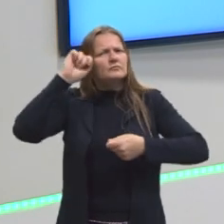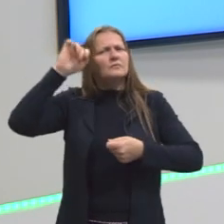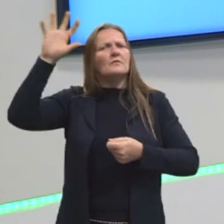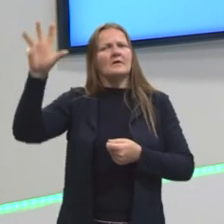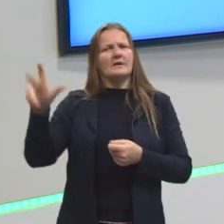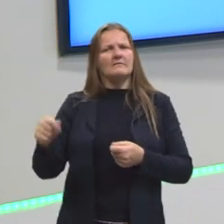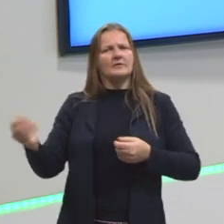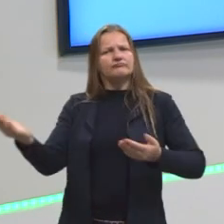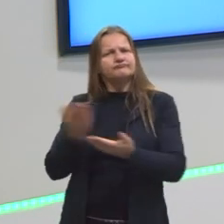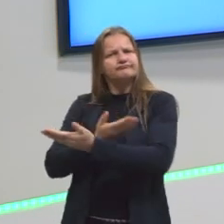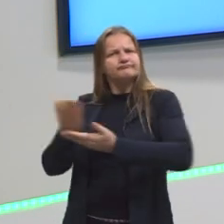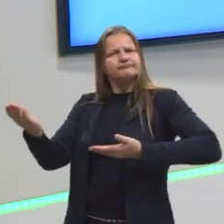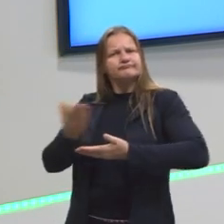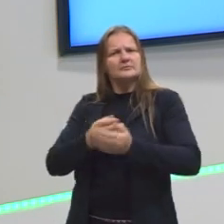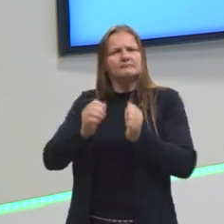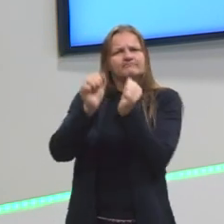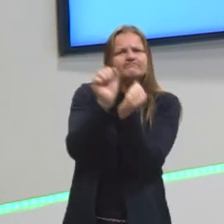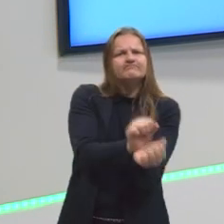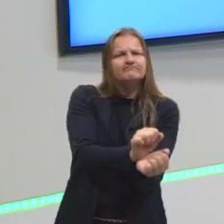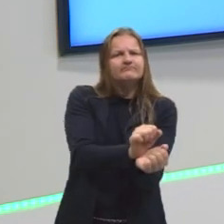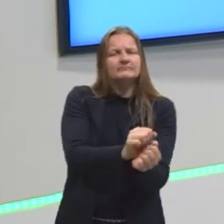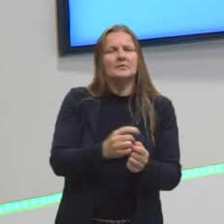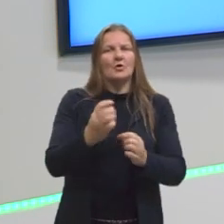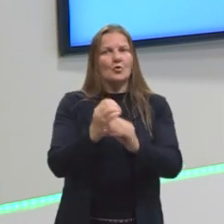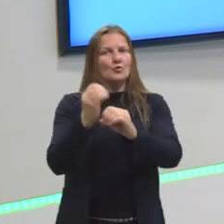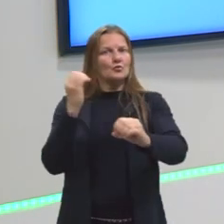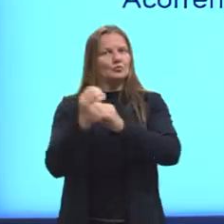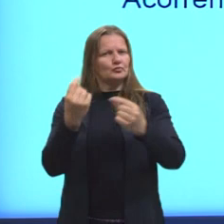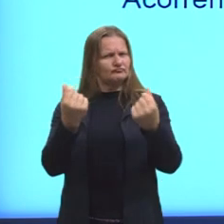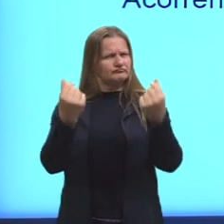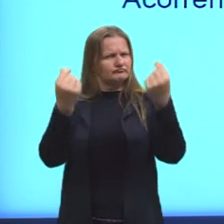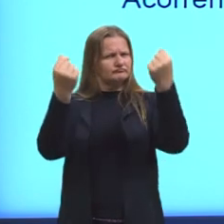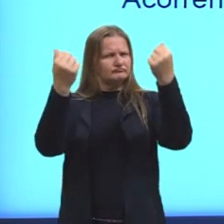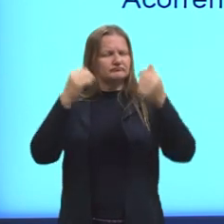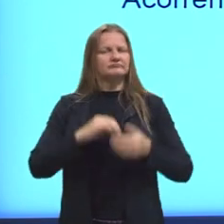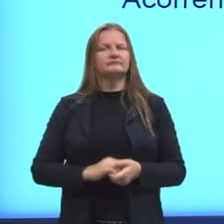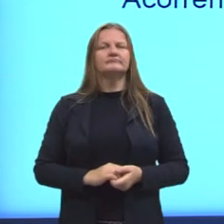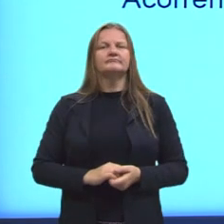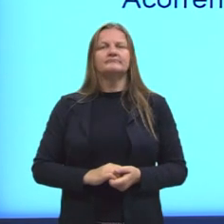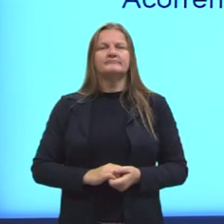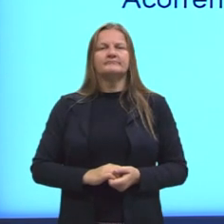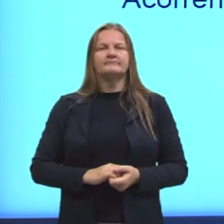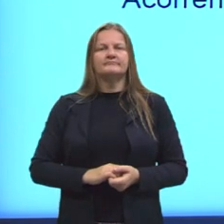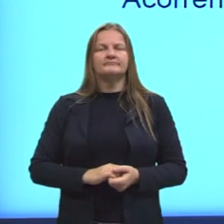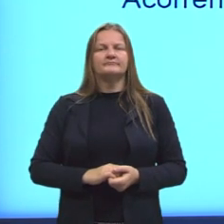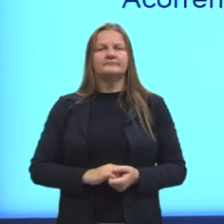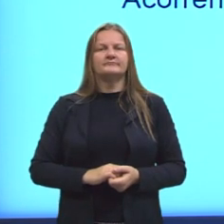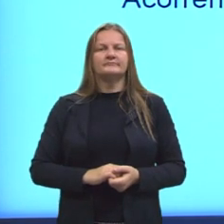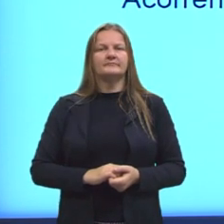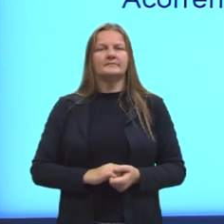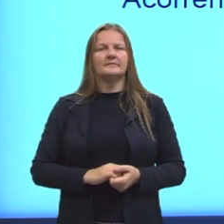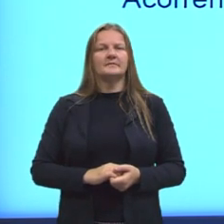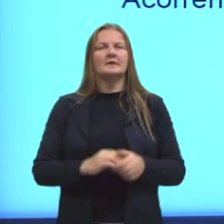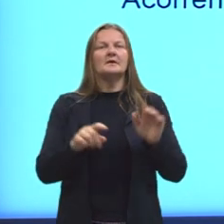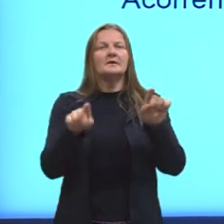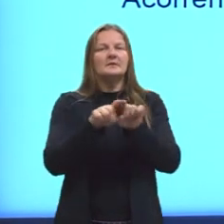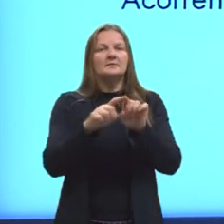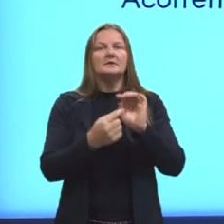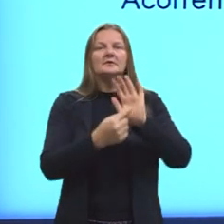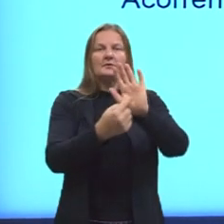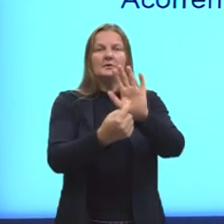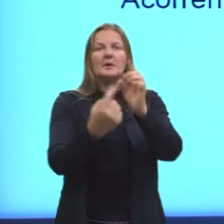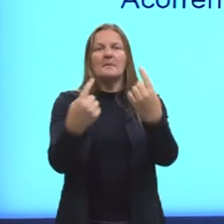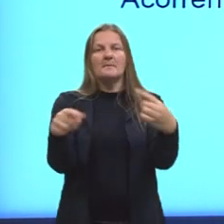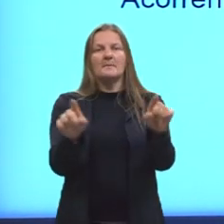e que foi quem lucrou mais no início dessa prática. E para ilustrar um pouco essa questão com uma